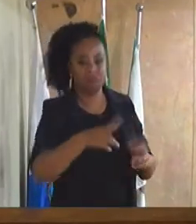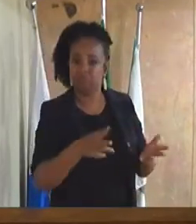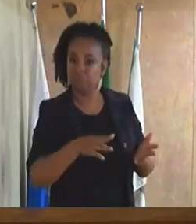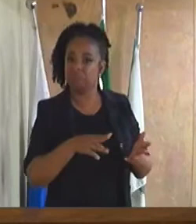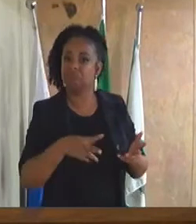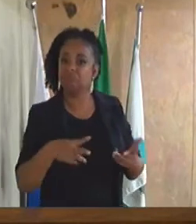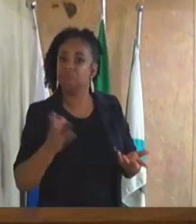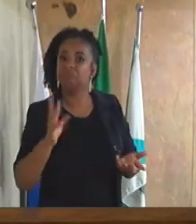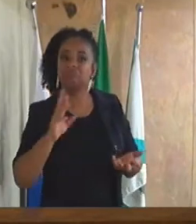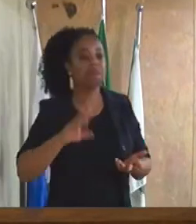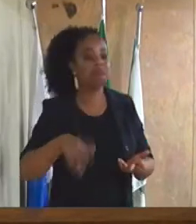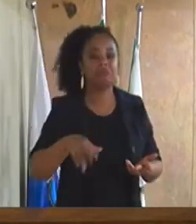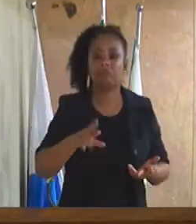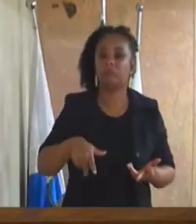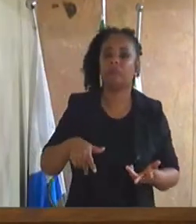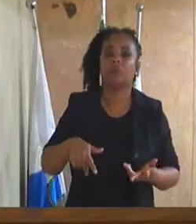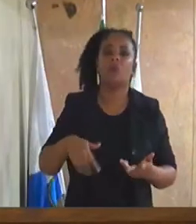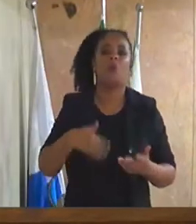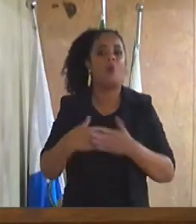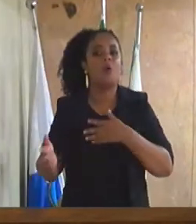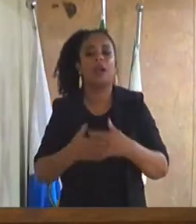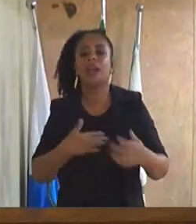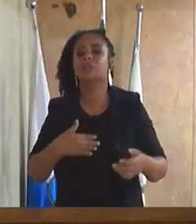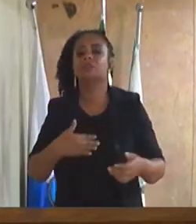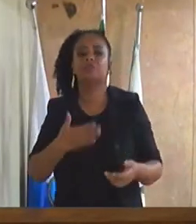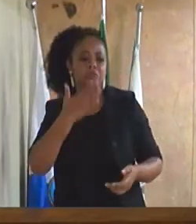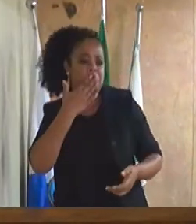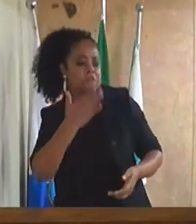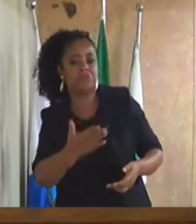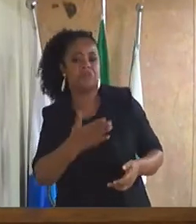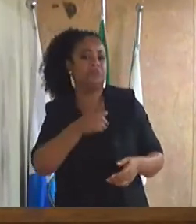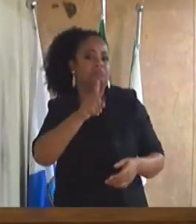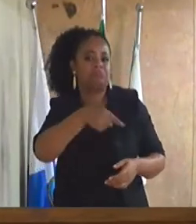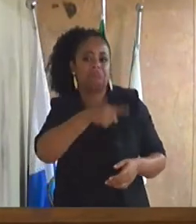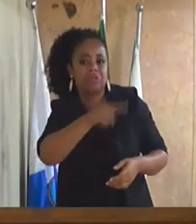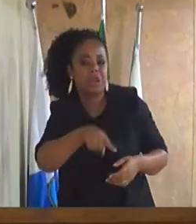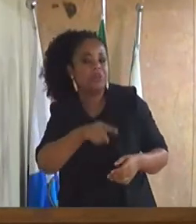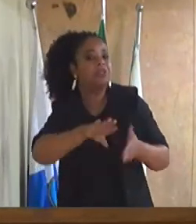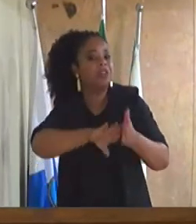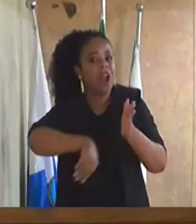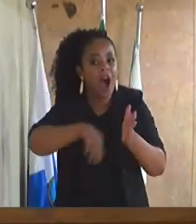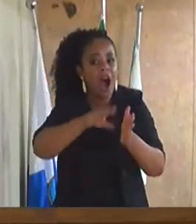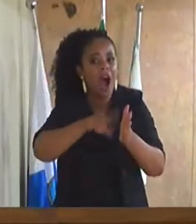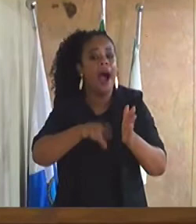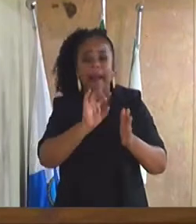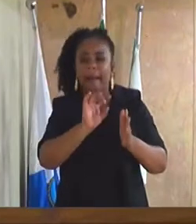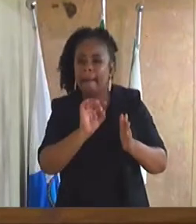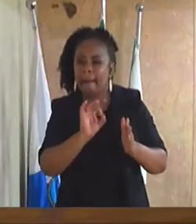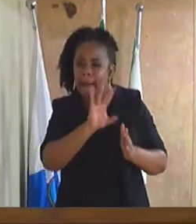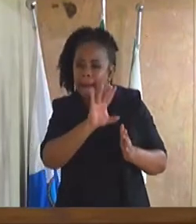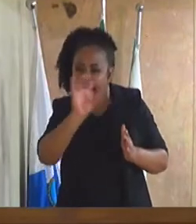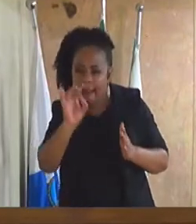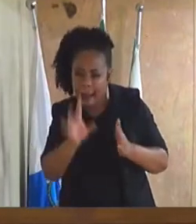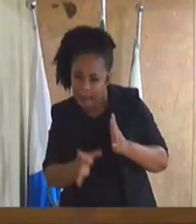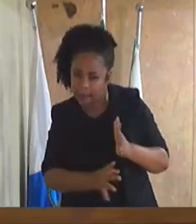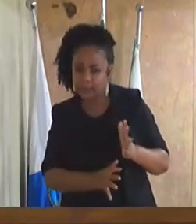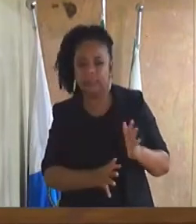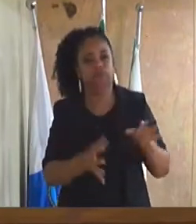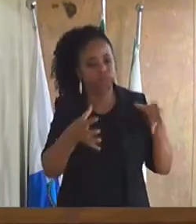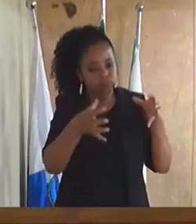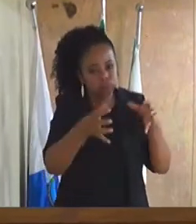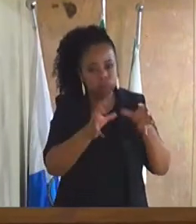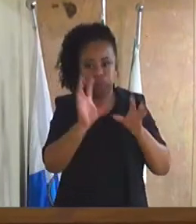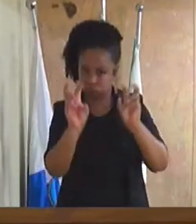desconhece qualquer tipo de corte mas está à disposição para cada caso ser esclarecido ali